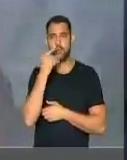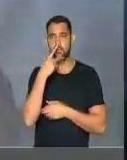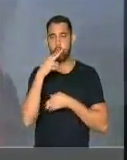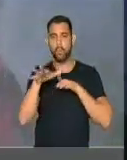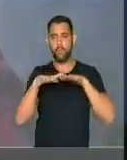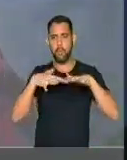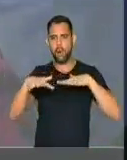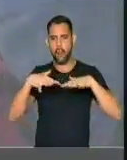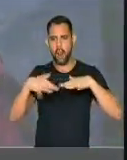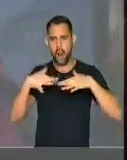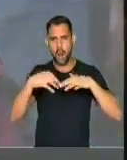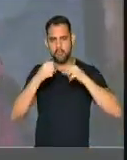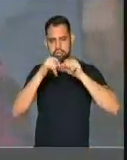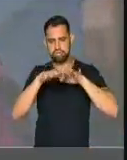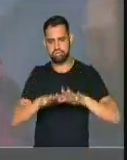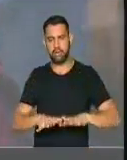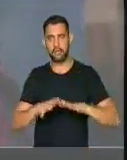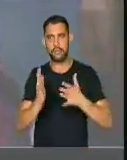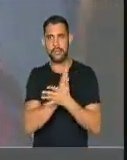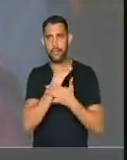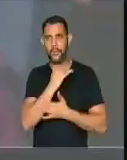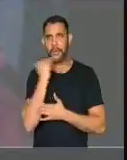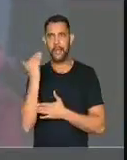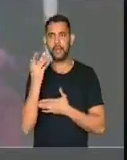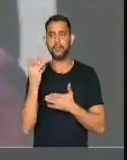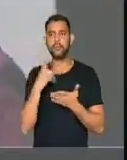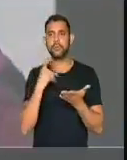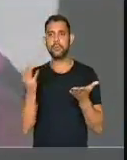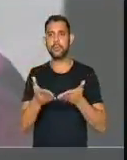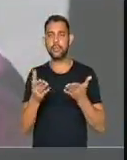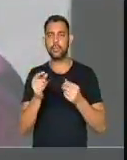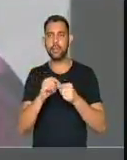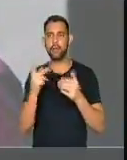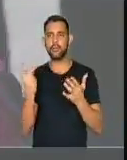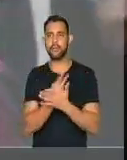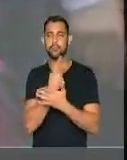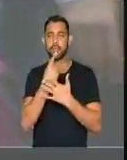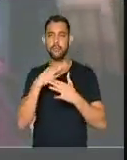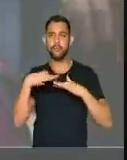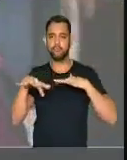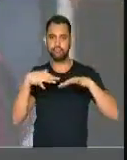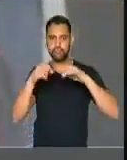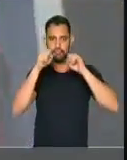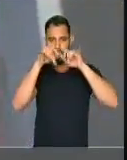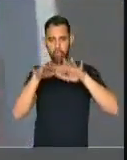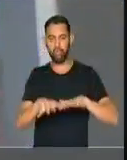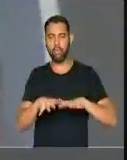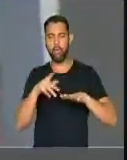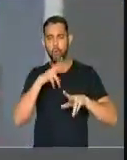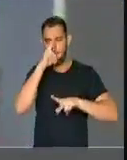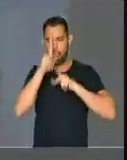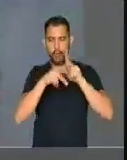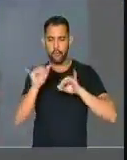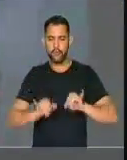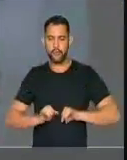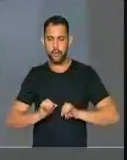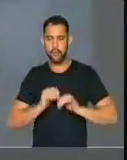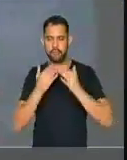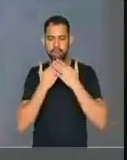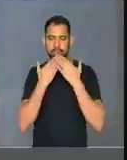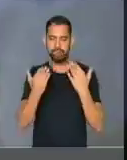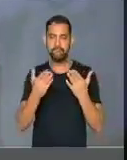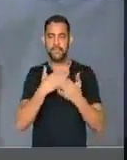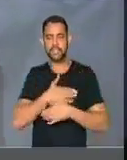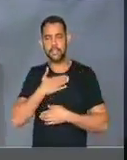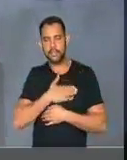que tiveram falecimento neste ato e nesta tragédia que o povo mexicano expressou.